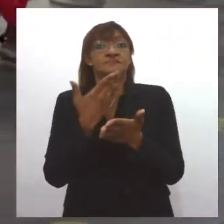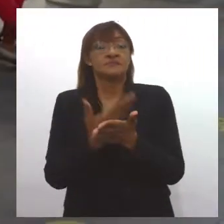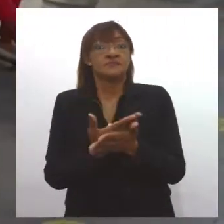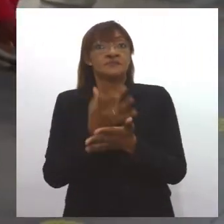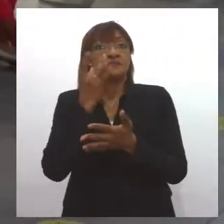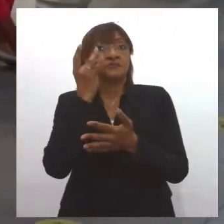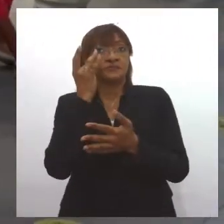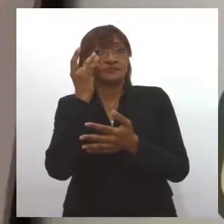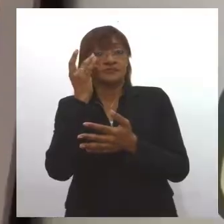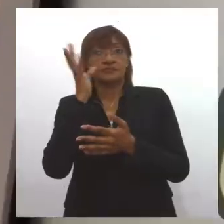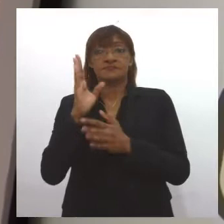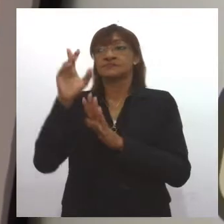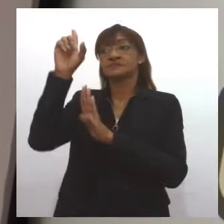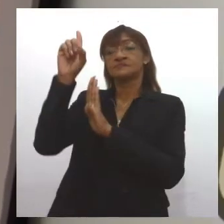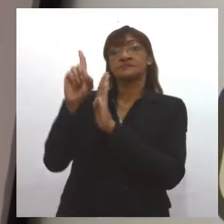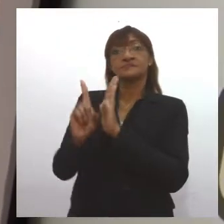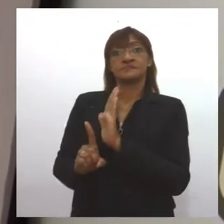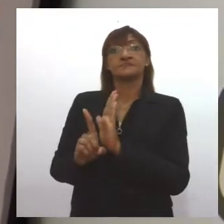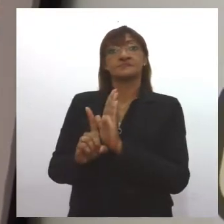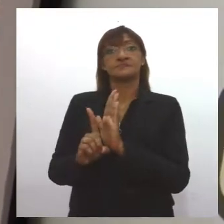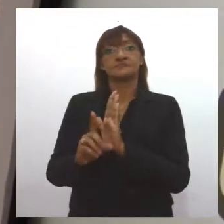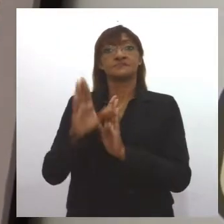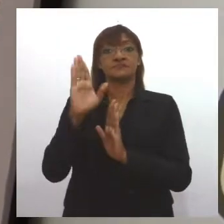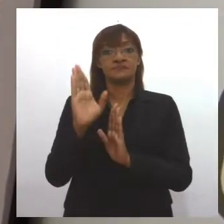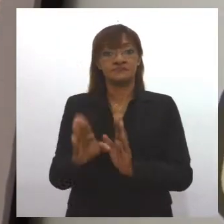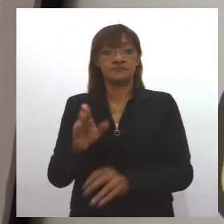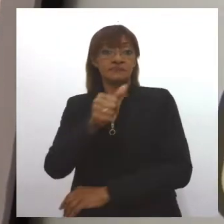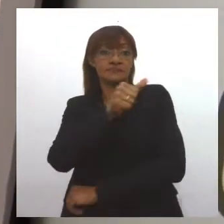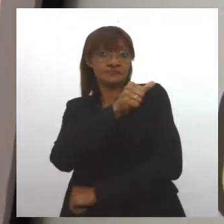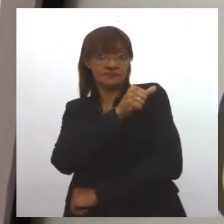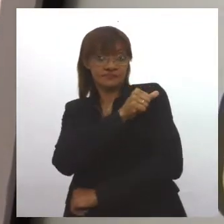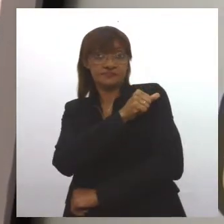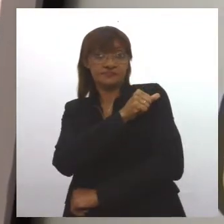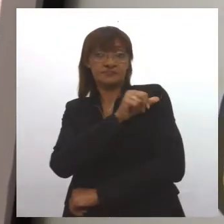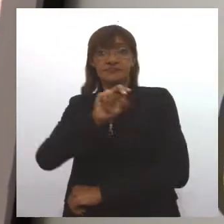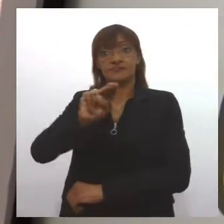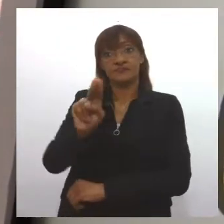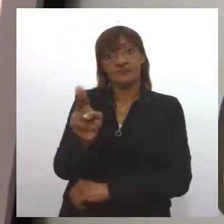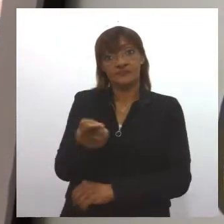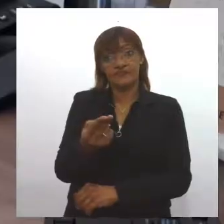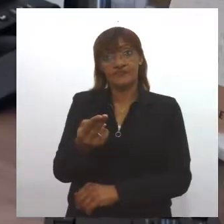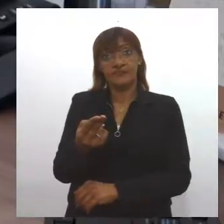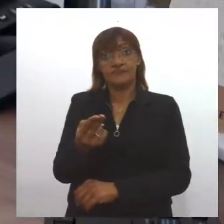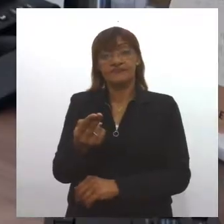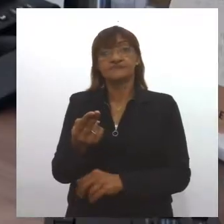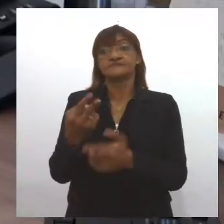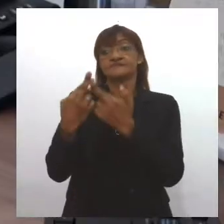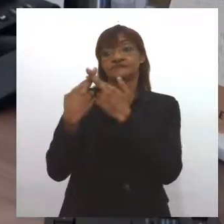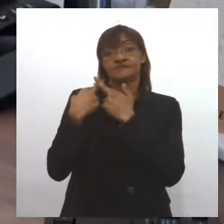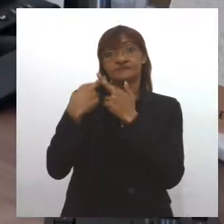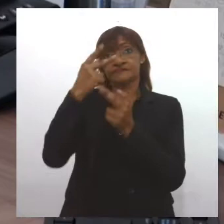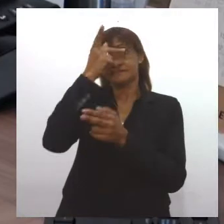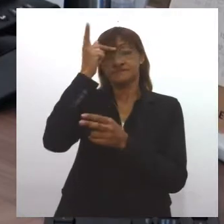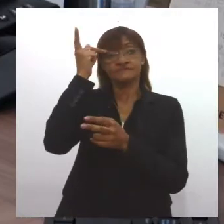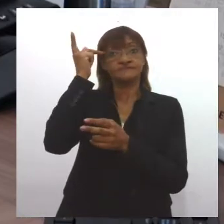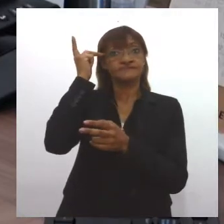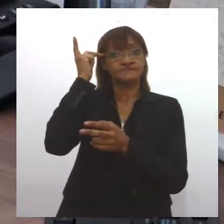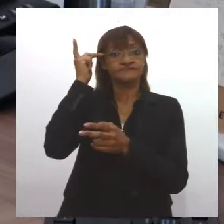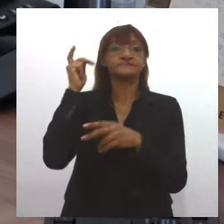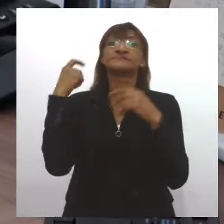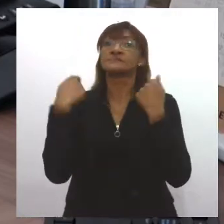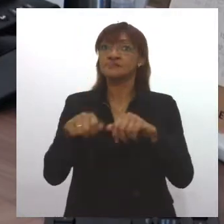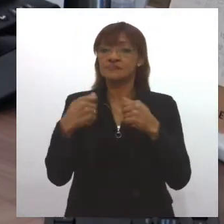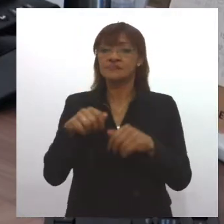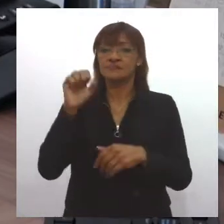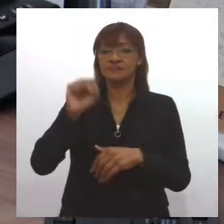é um direito e opção que deve ser feita pelo aluno ou responsável. A gente precisa e necessita do